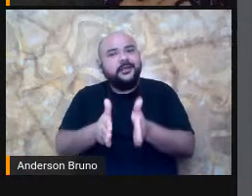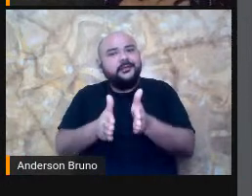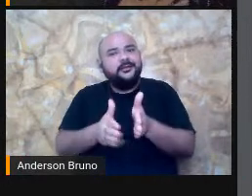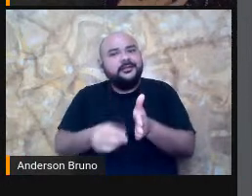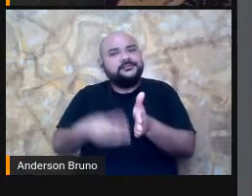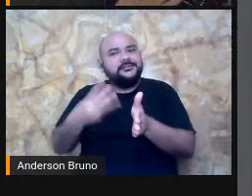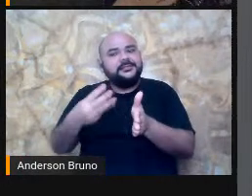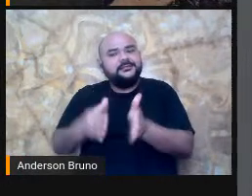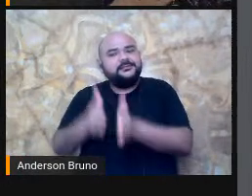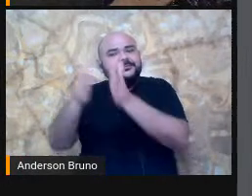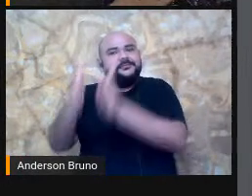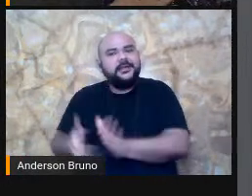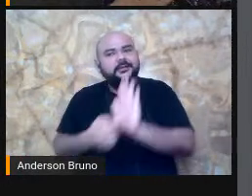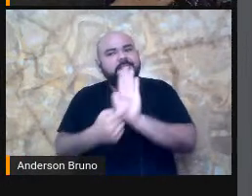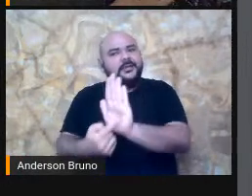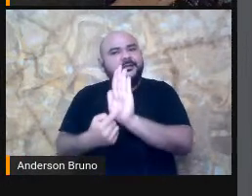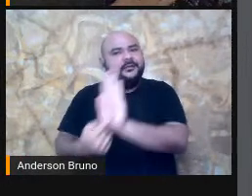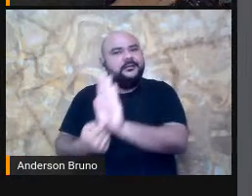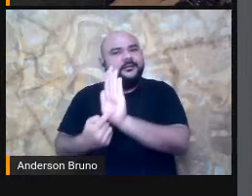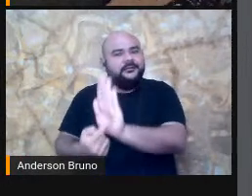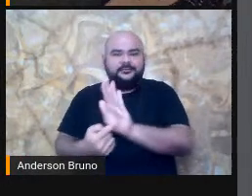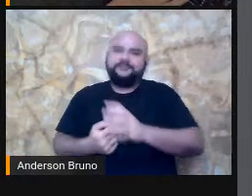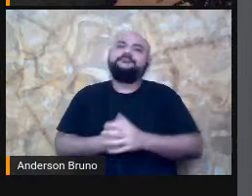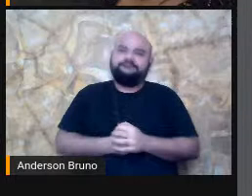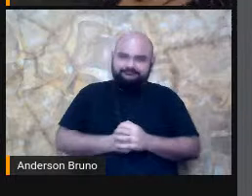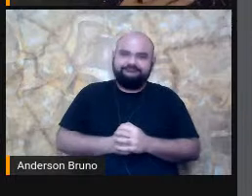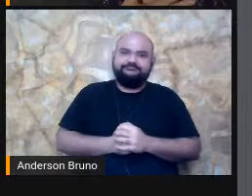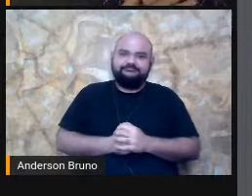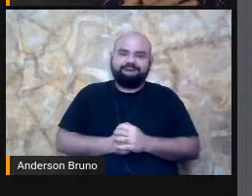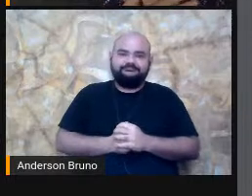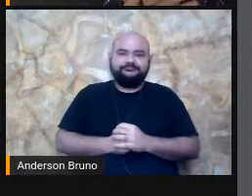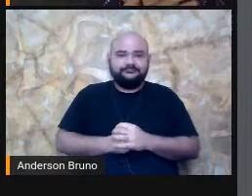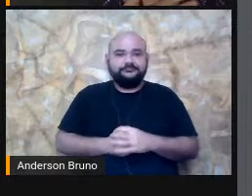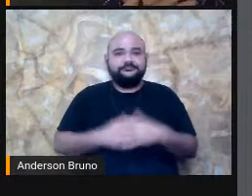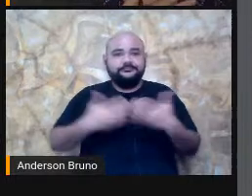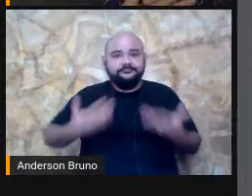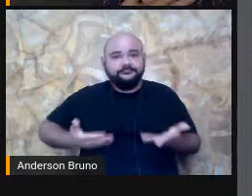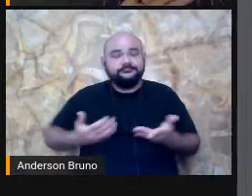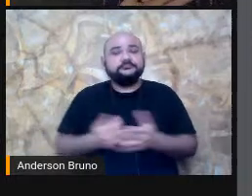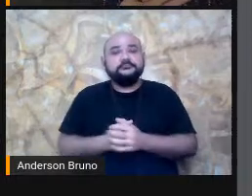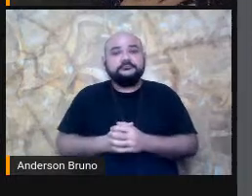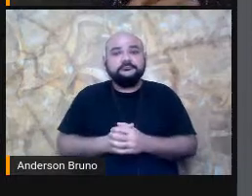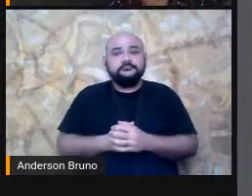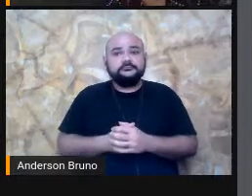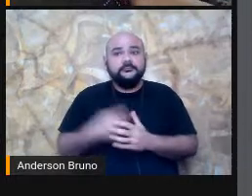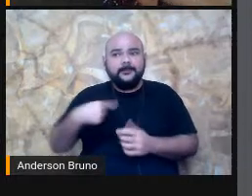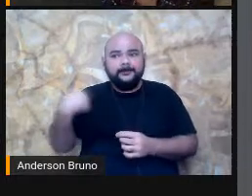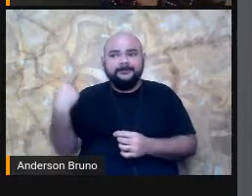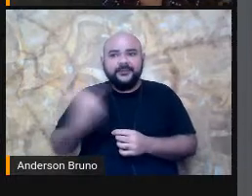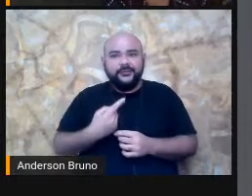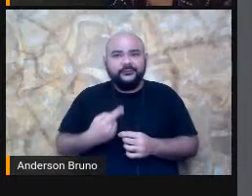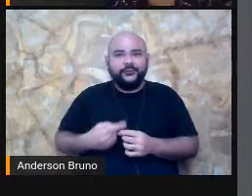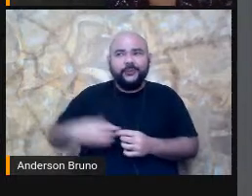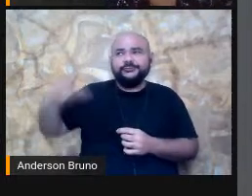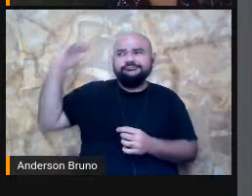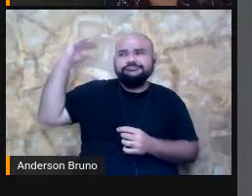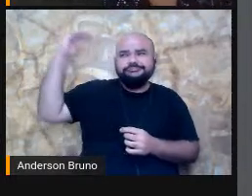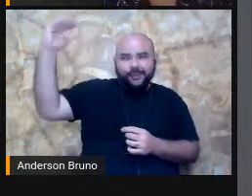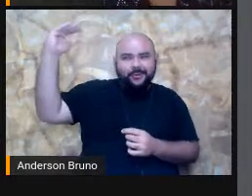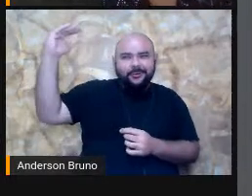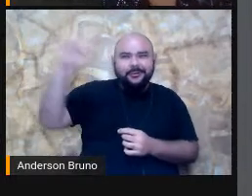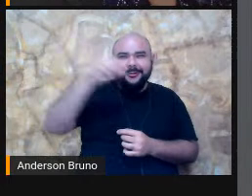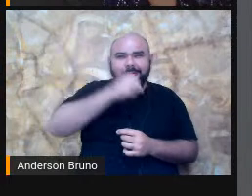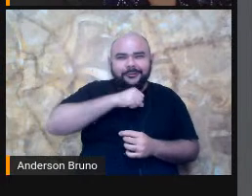criados Nessa era digital E nós temos Muito mais dificuldade Eu sei que aí Deve ter um monte de gente De 20